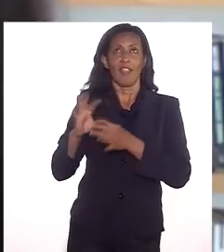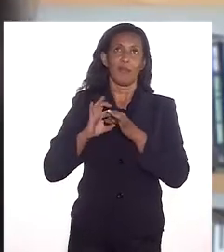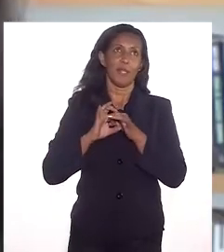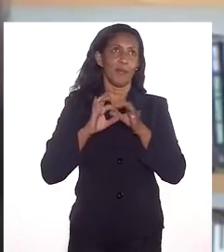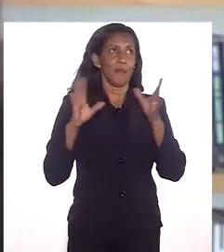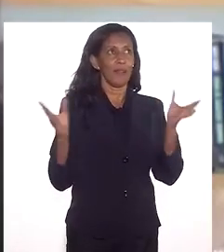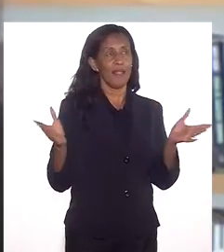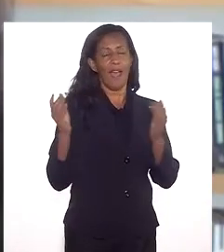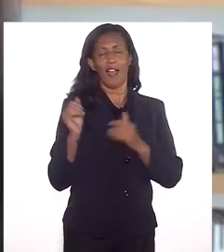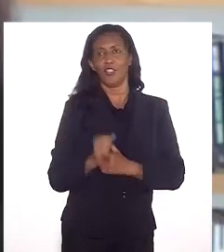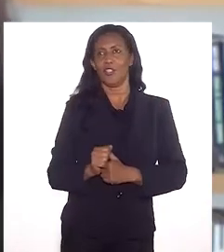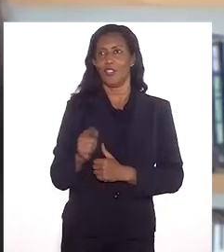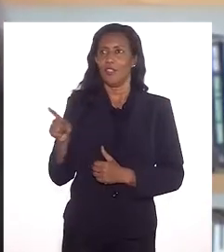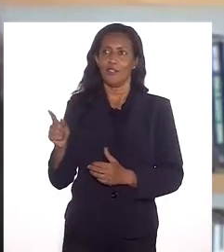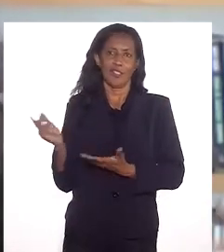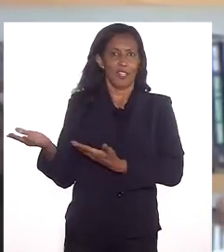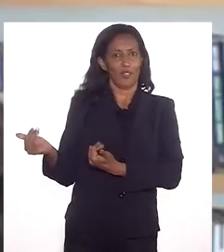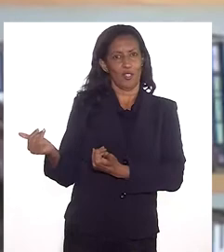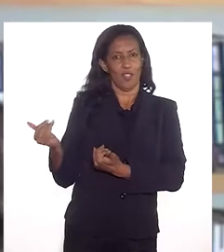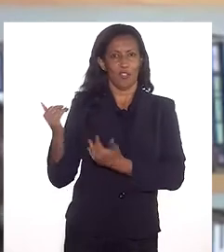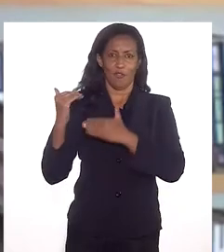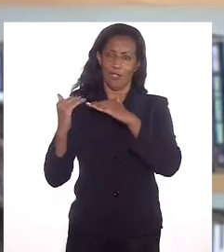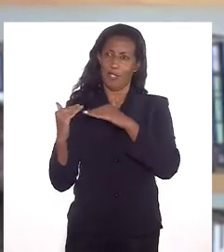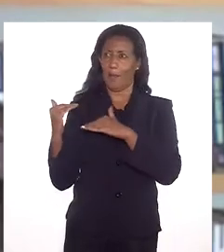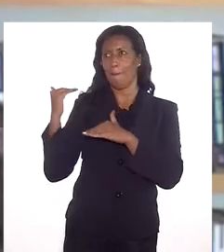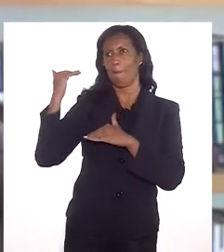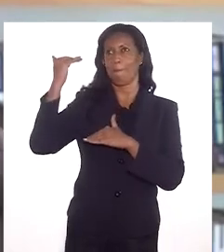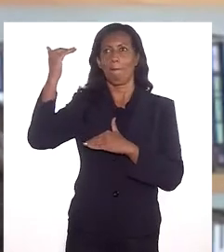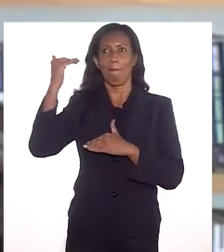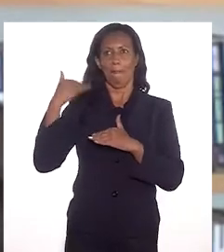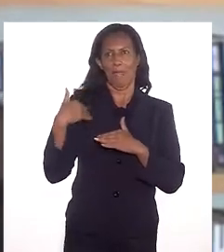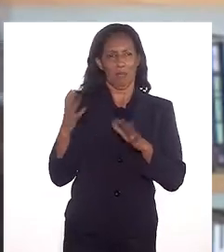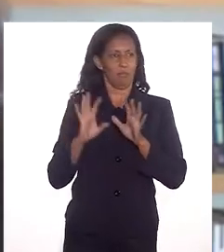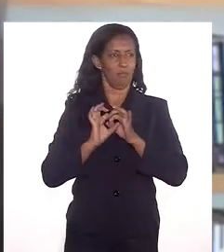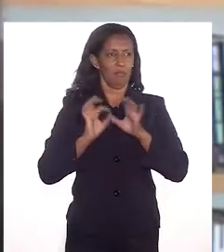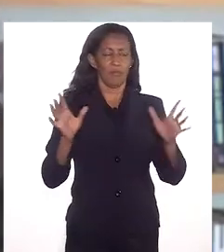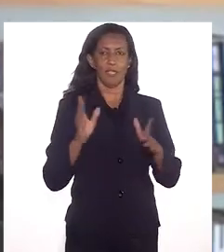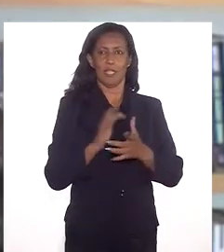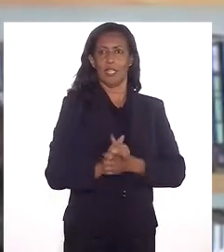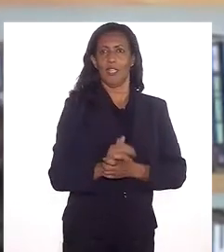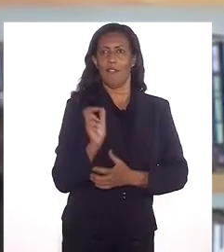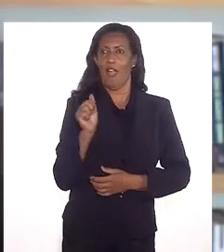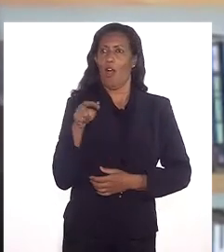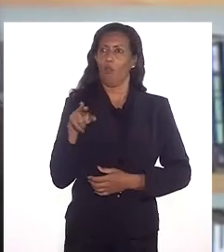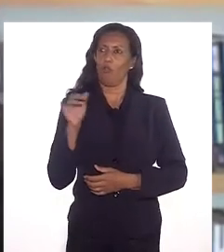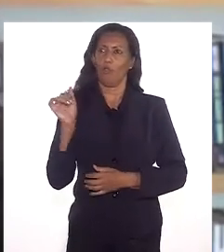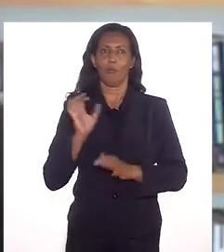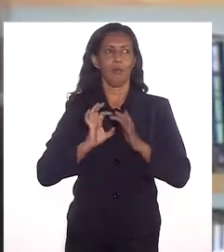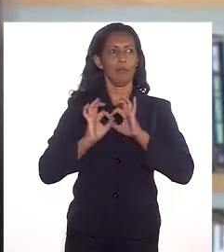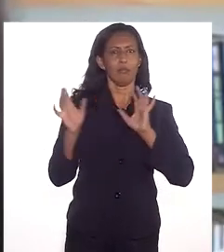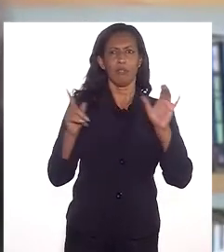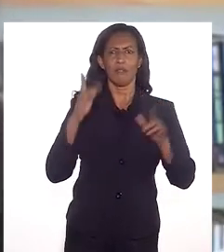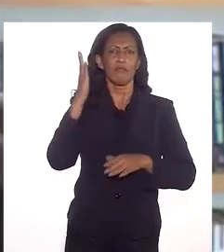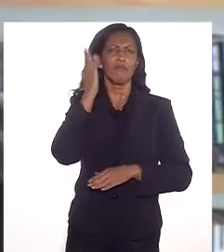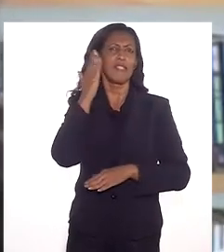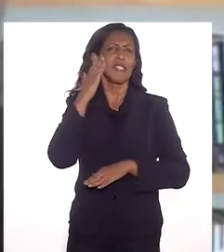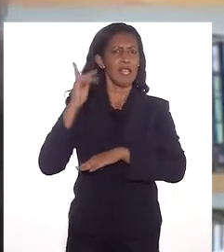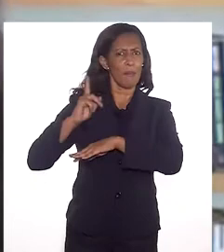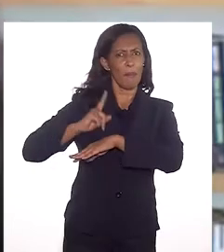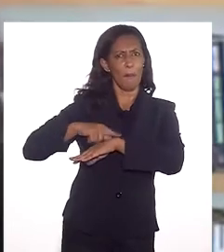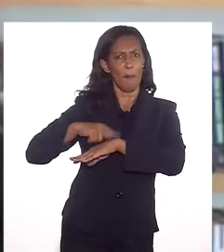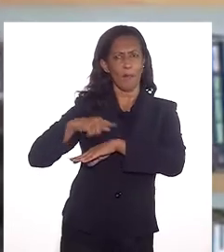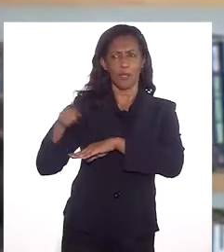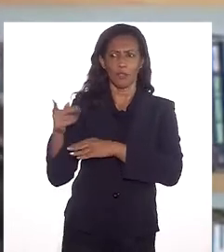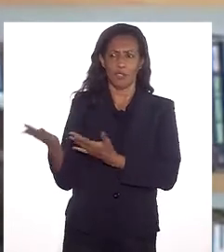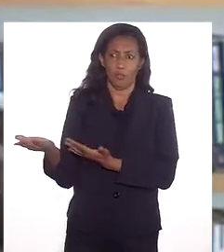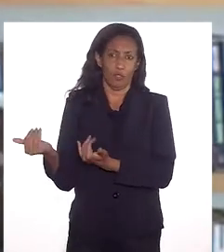liberdade, quando você é adolescente, você quer a maturidade para ter mais autonomia. Eu quero saber, assim, você sabe em que momento você